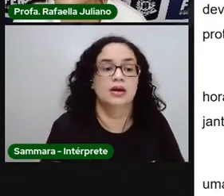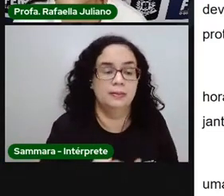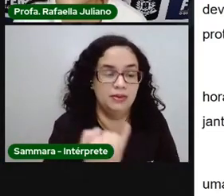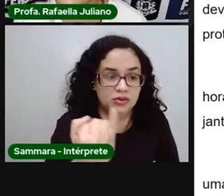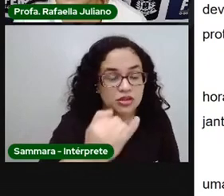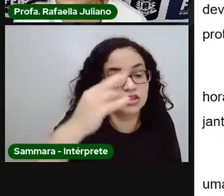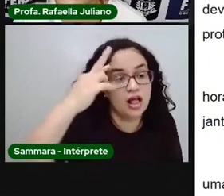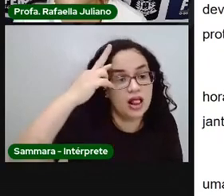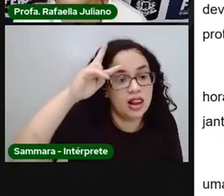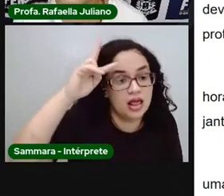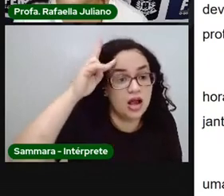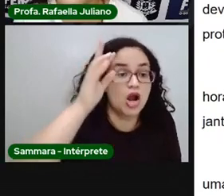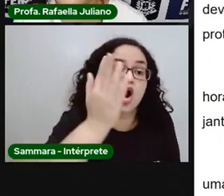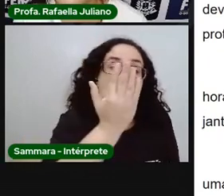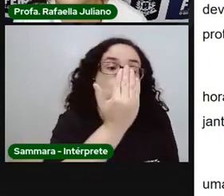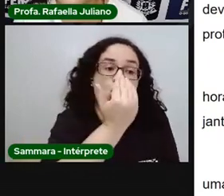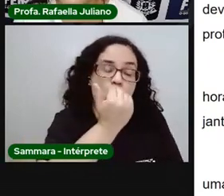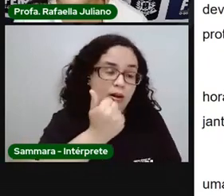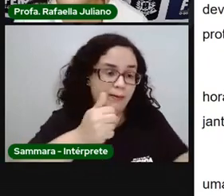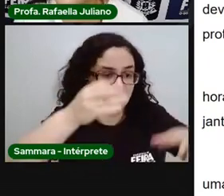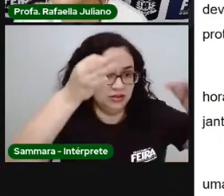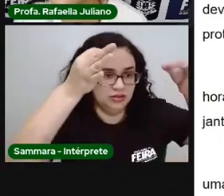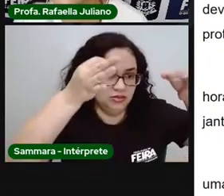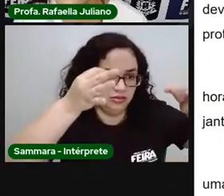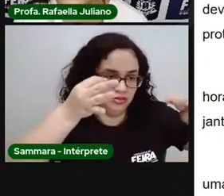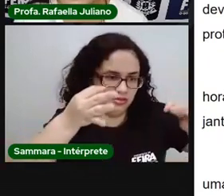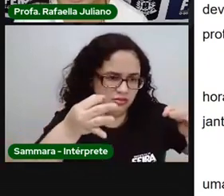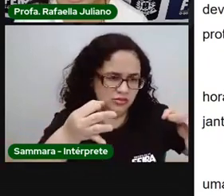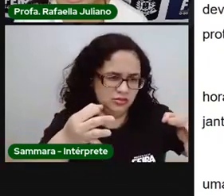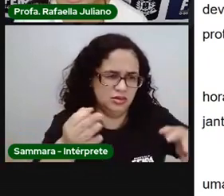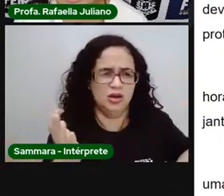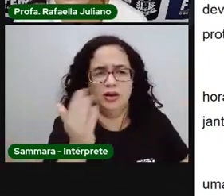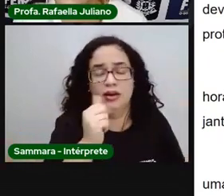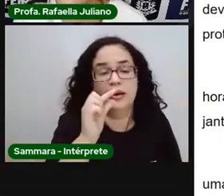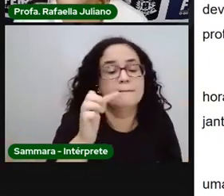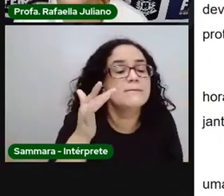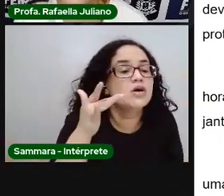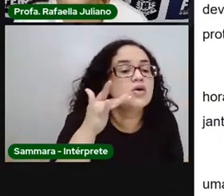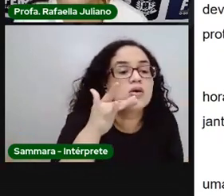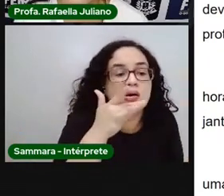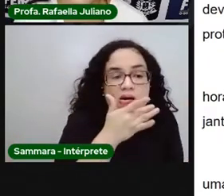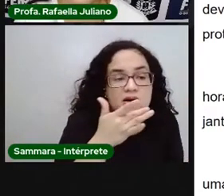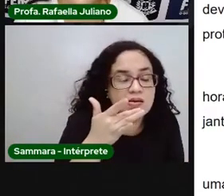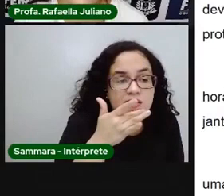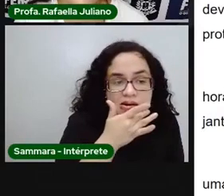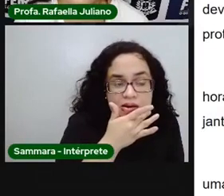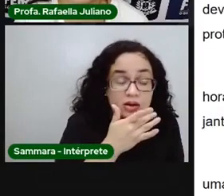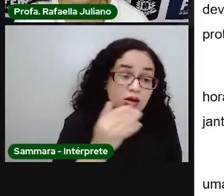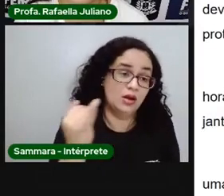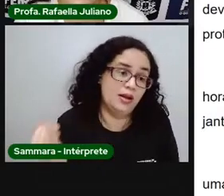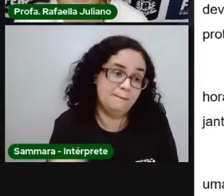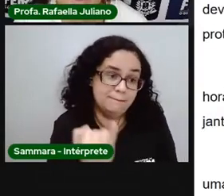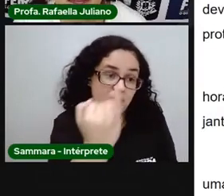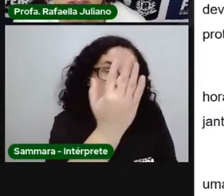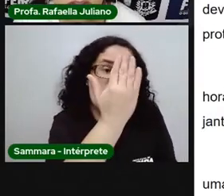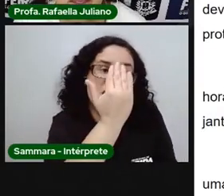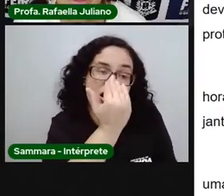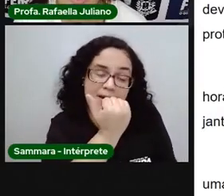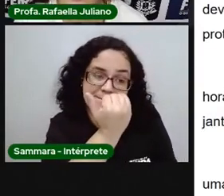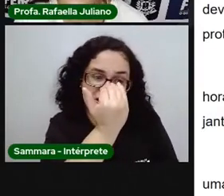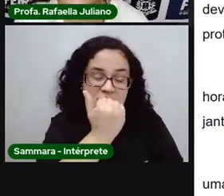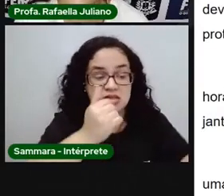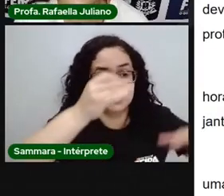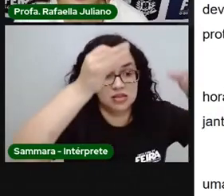que uma alimentação saudável não se baseia em comidas menos gostosas. O ponto-chave para ter uma alimentação de qualidade